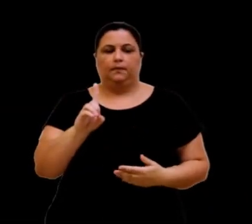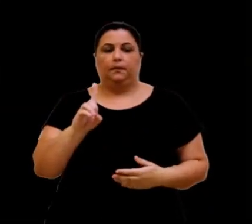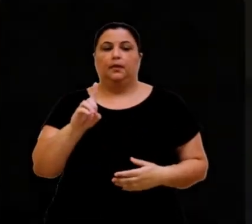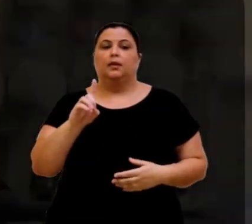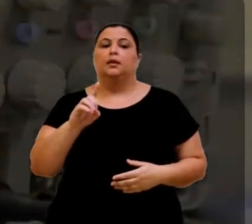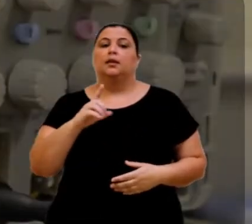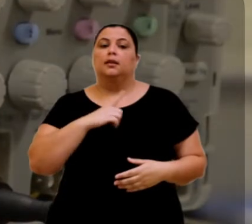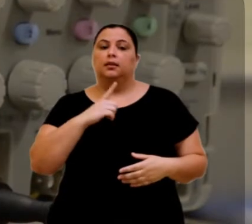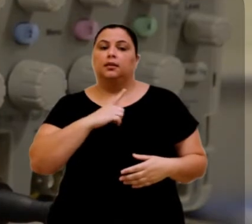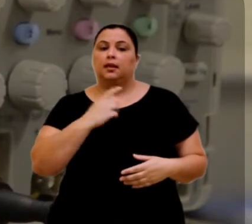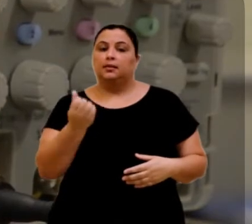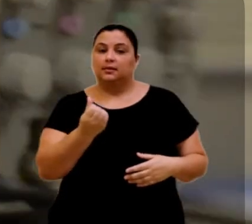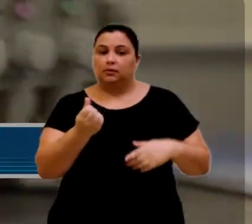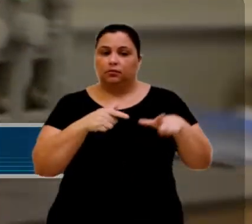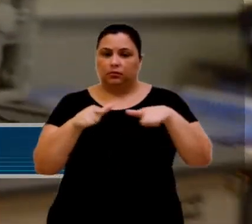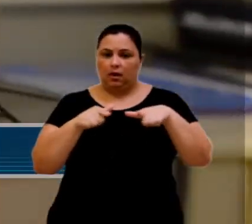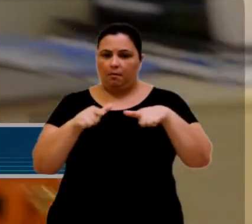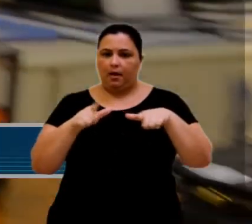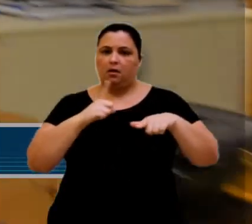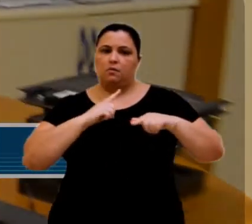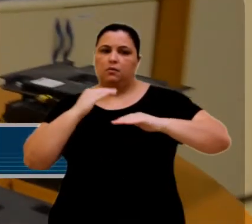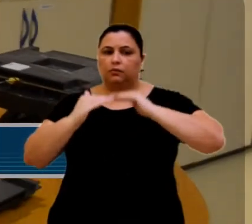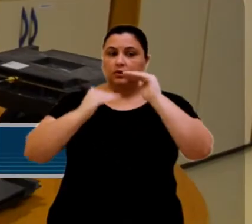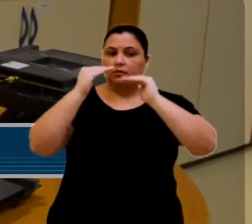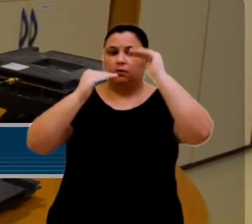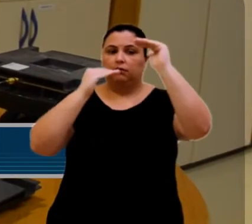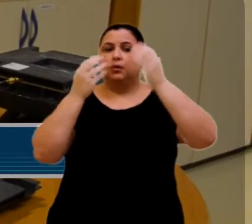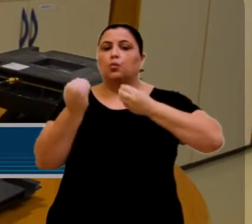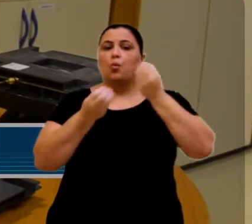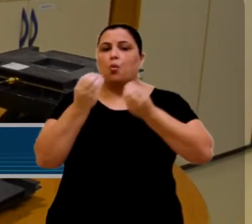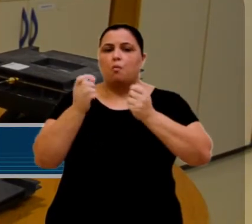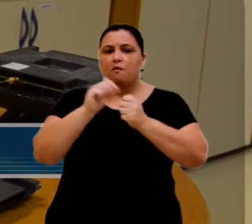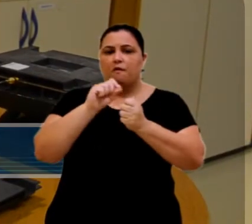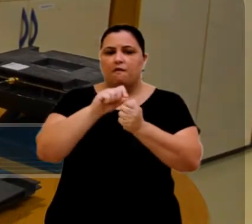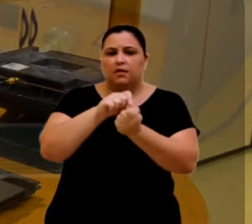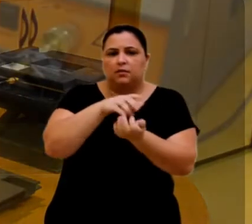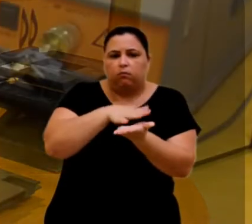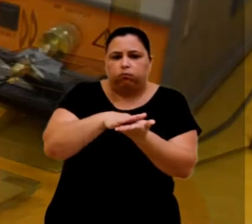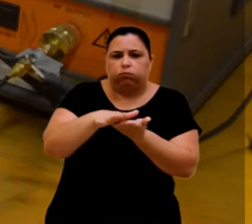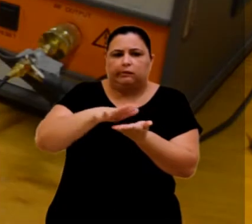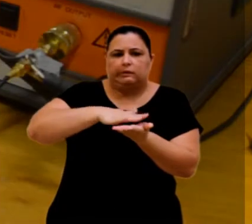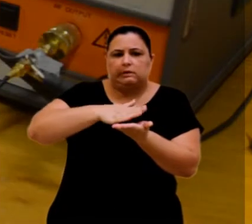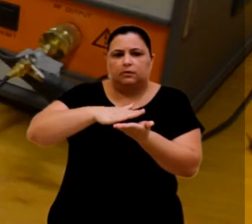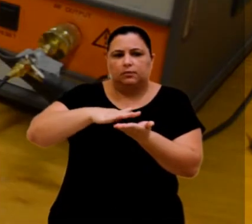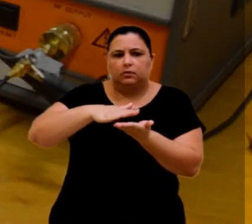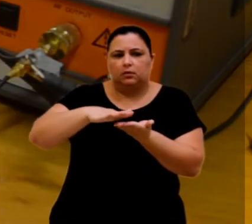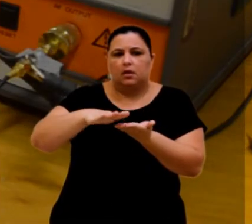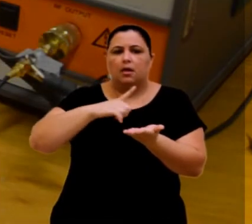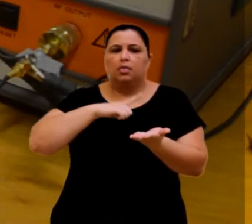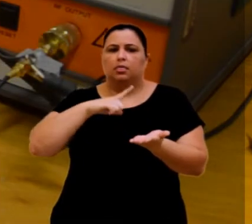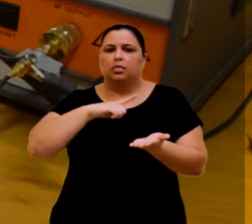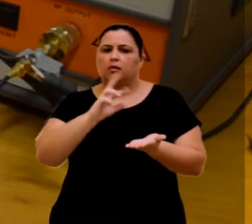A sexta linha de ação se refere ao desenvolvimento de uma superfície que altera sua rugosidade de maneira controlável,